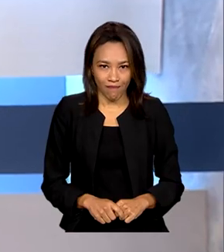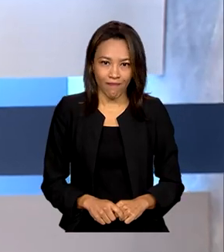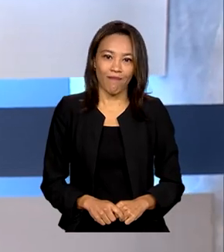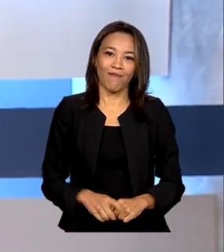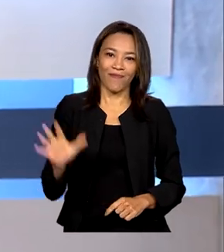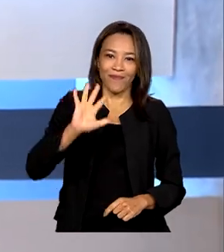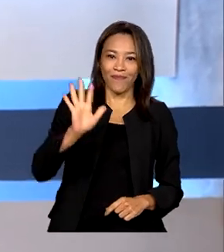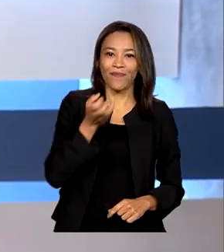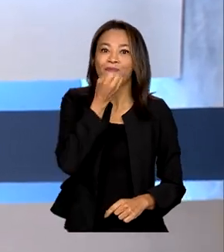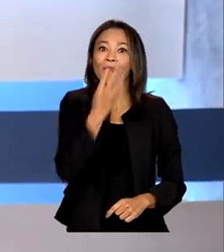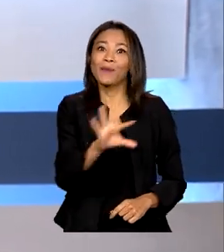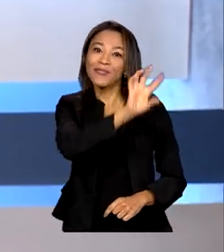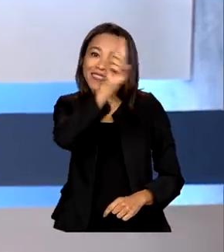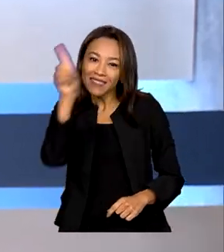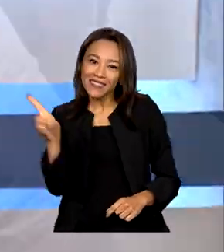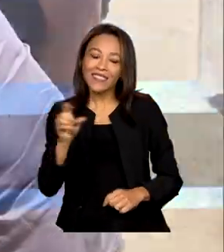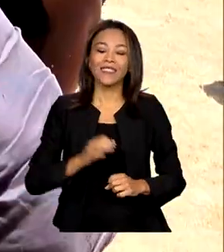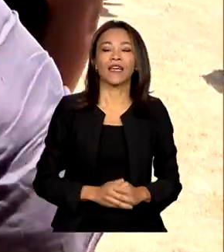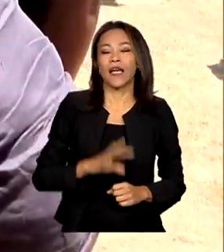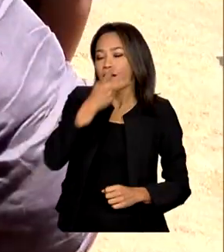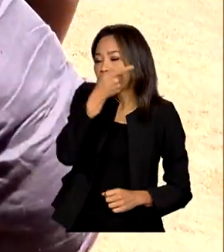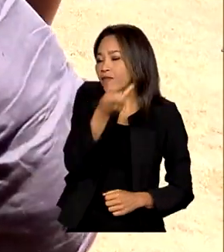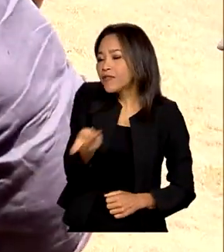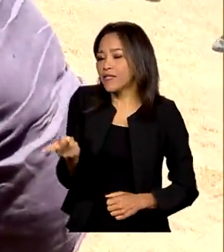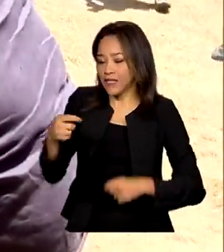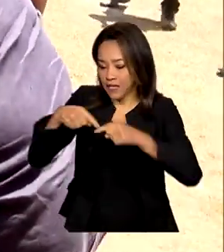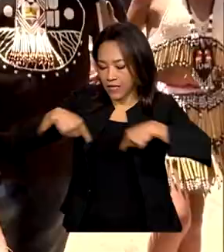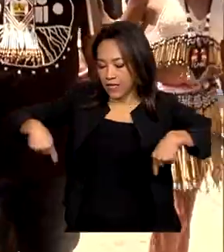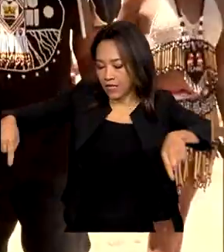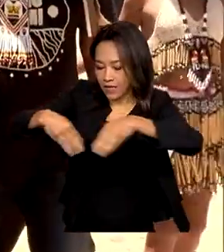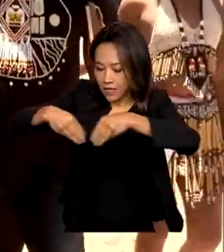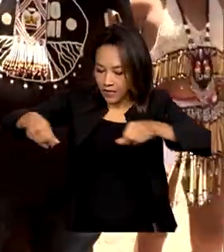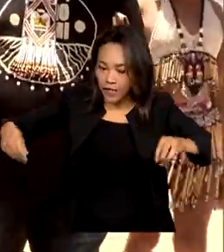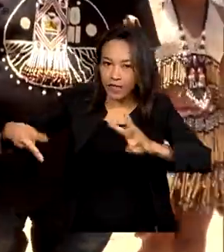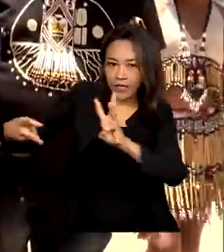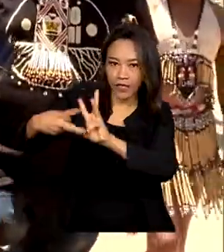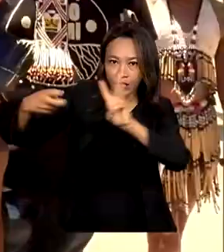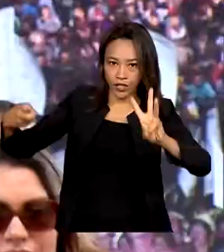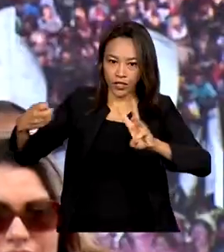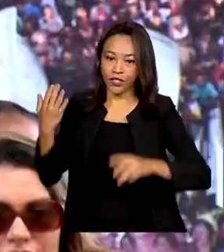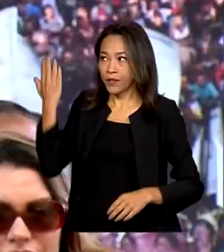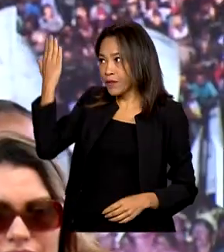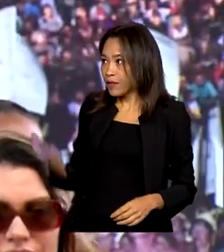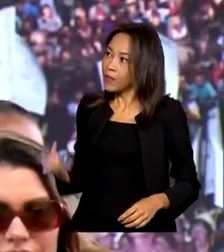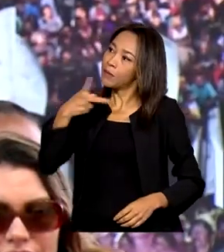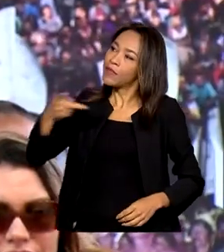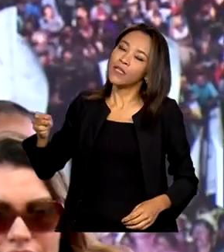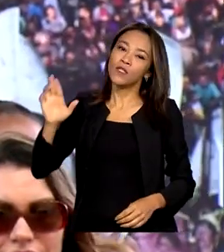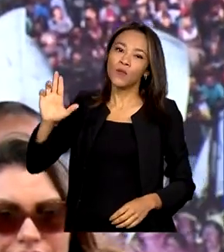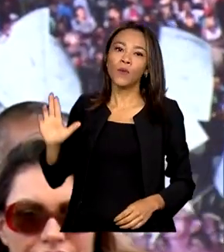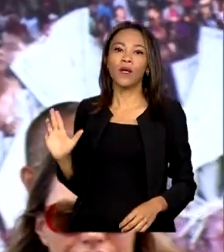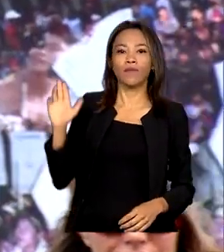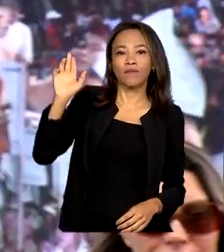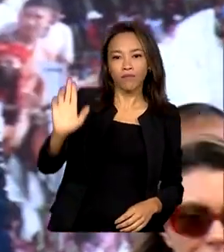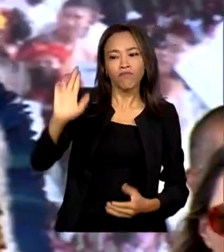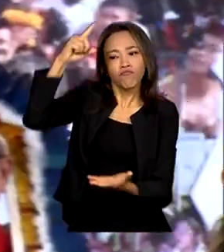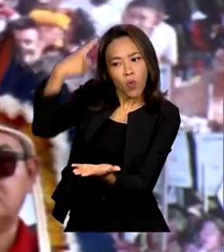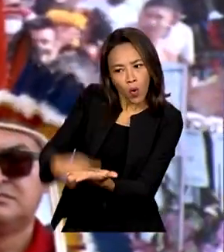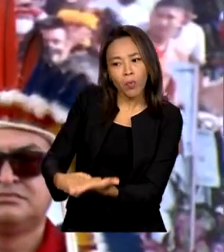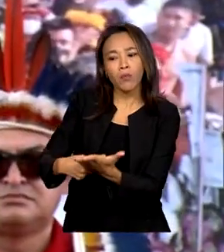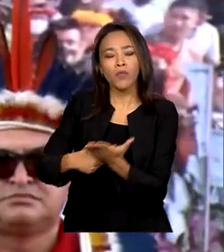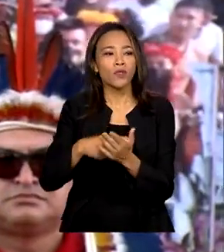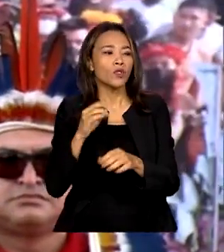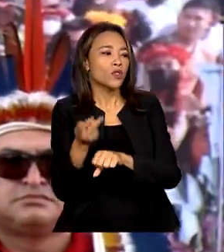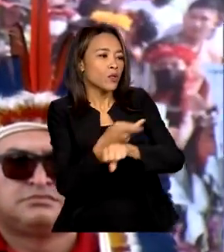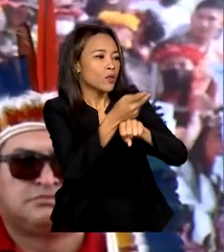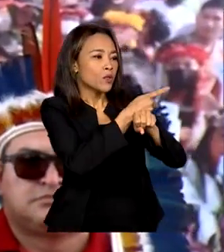Olá, bom dia! Em visita à terra indígena Raposa Serra do Sol, o presidente Lula assume compromisso de buscar linhas de